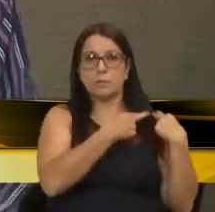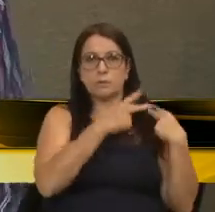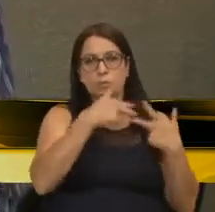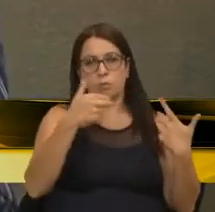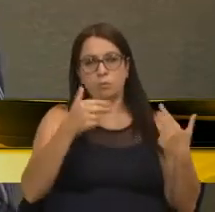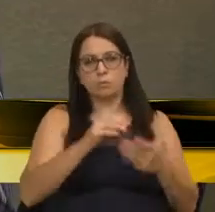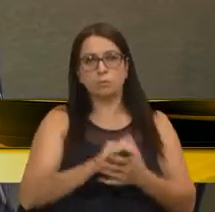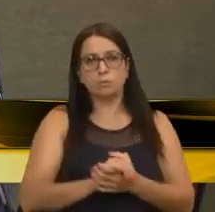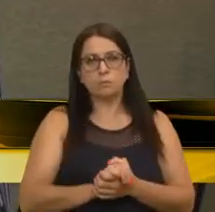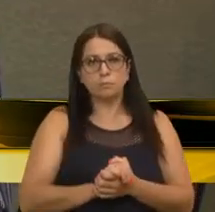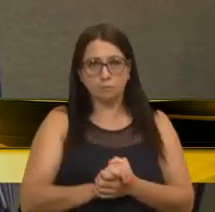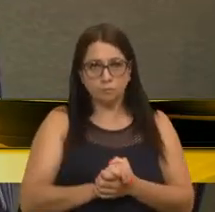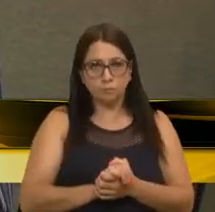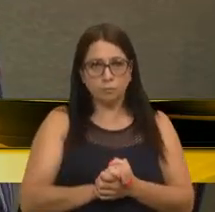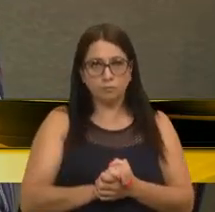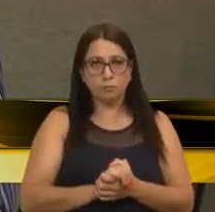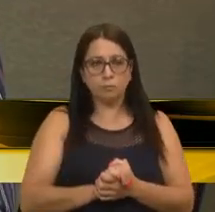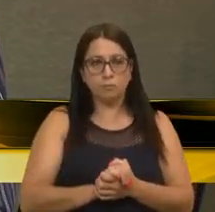outros.